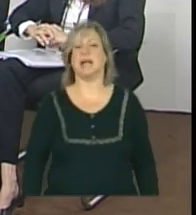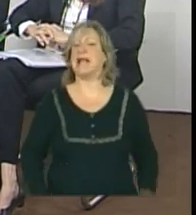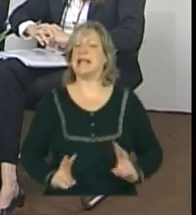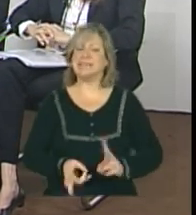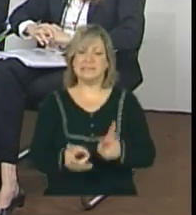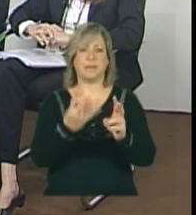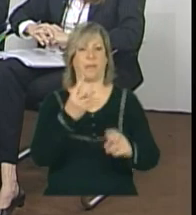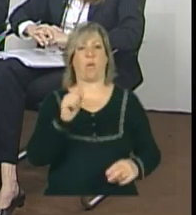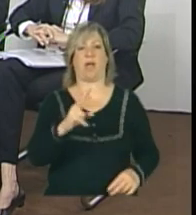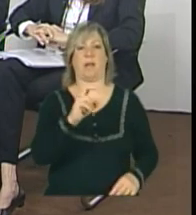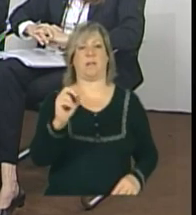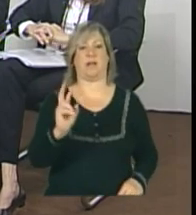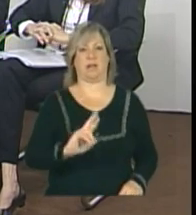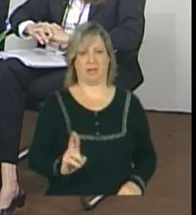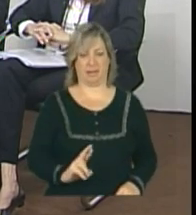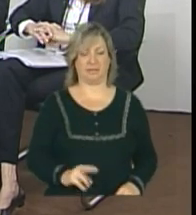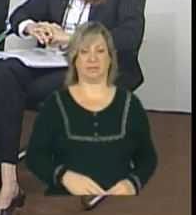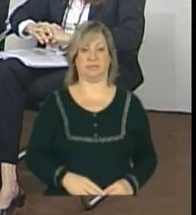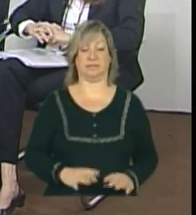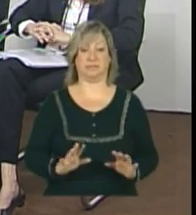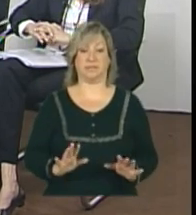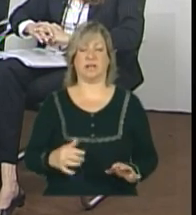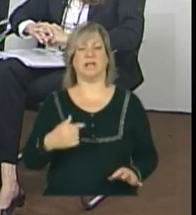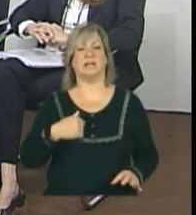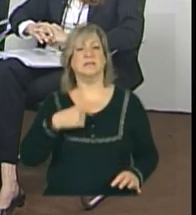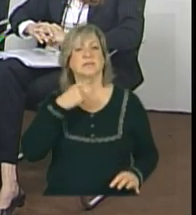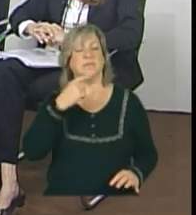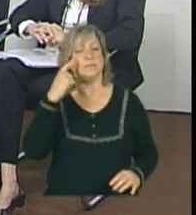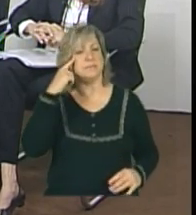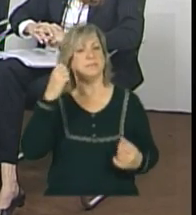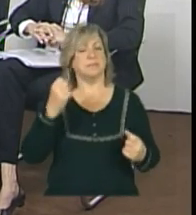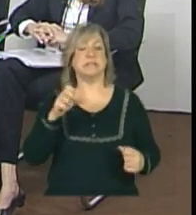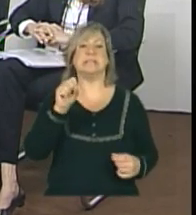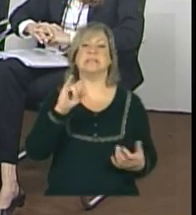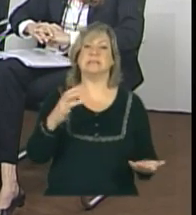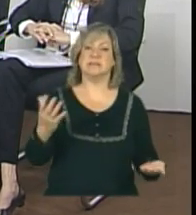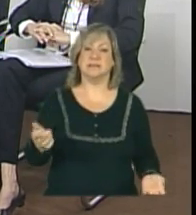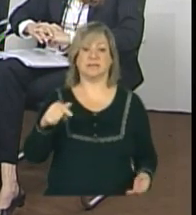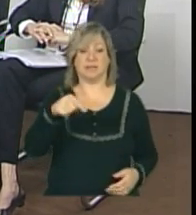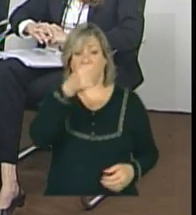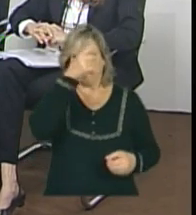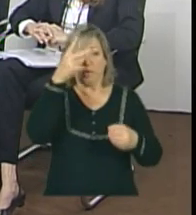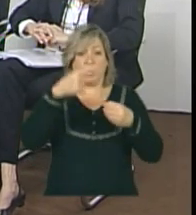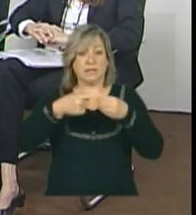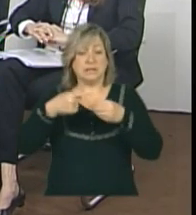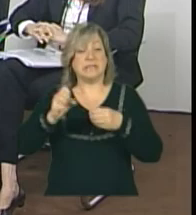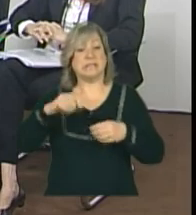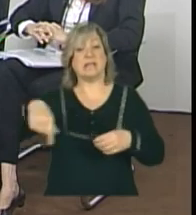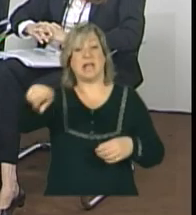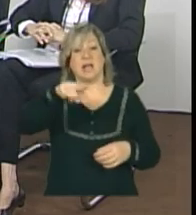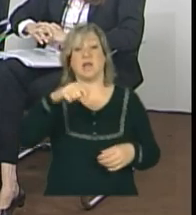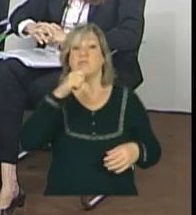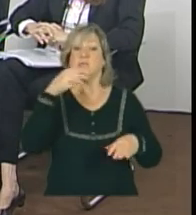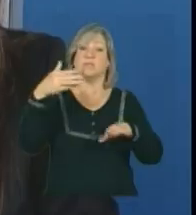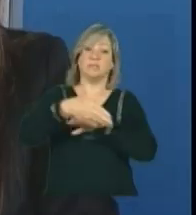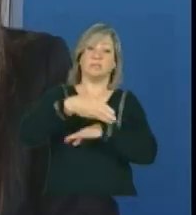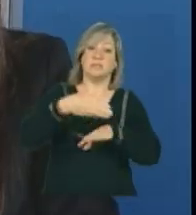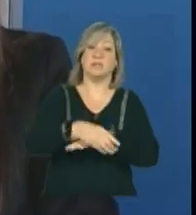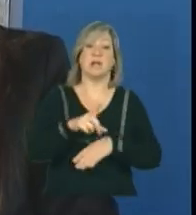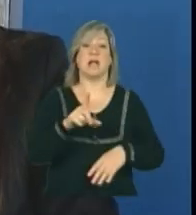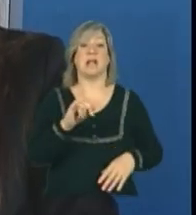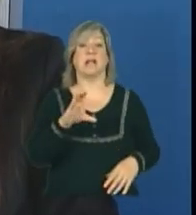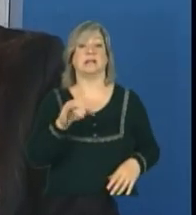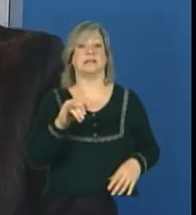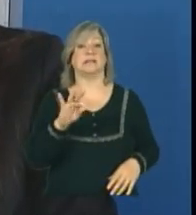.500,00, né? A minha dúvida é se esse município, se ele não participou da expansão do ano passado.